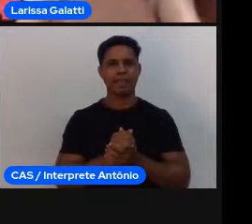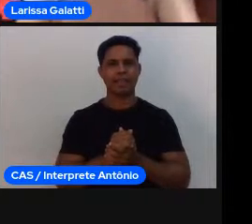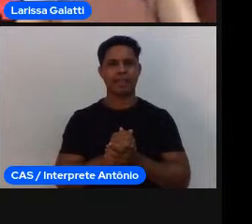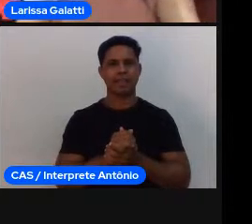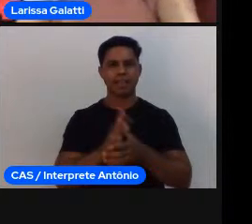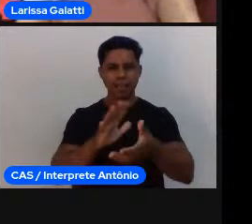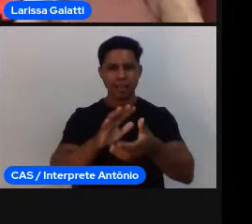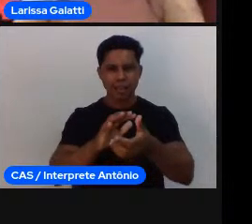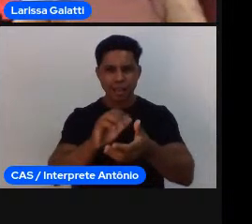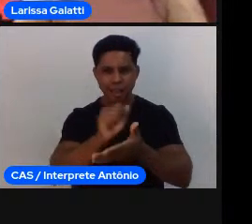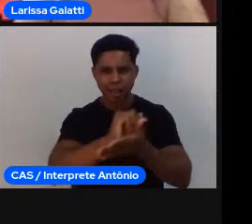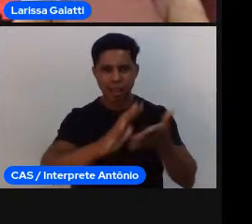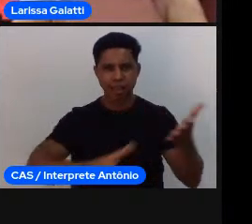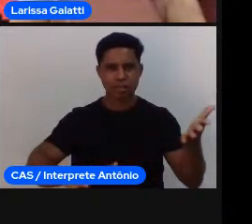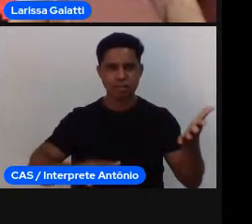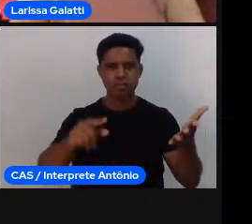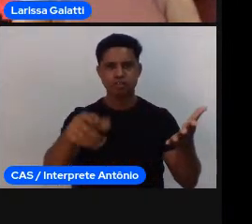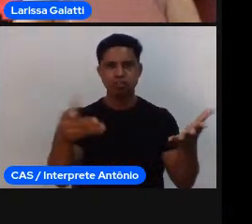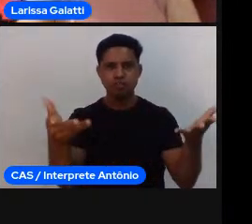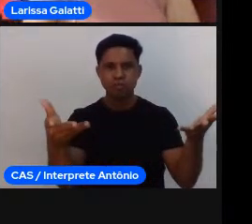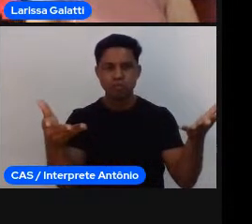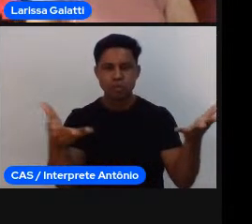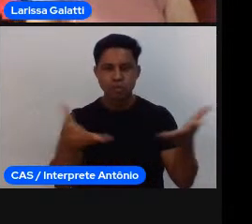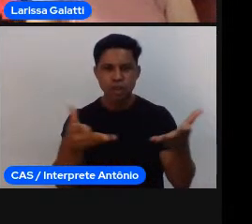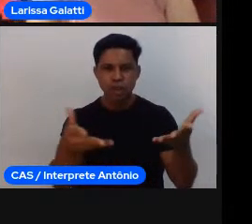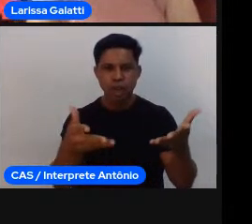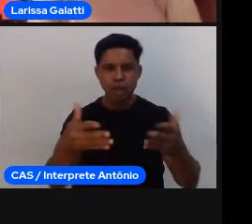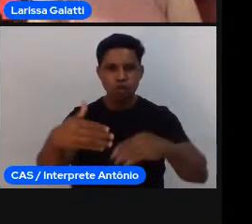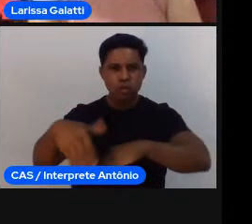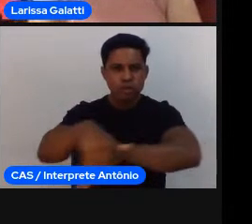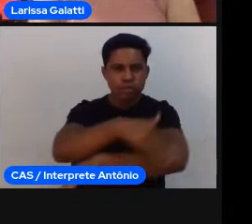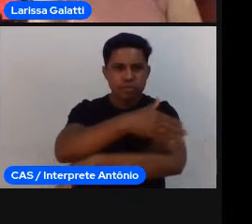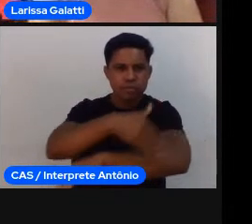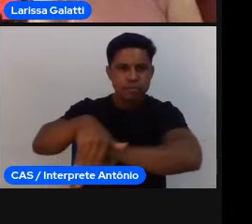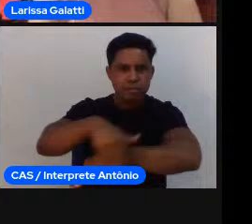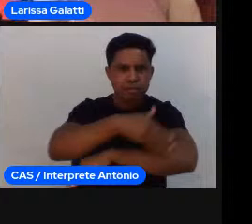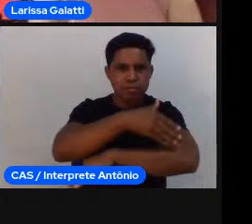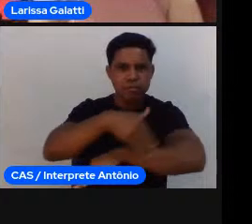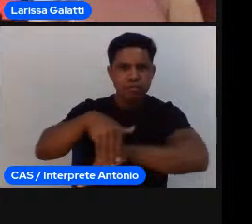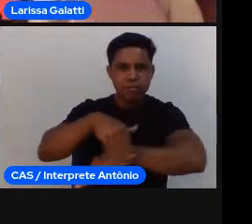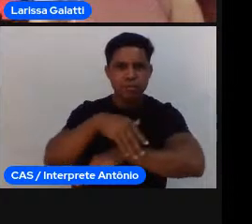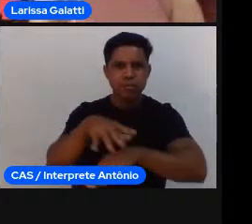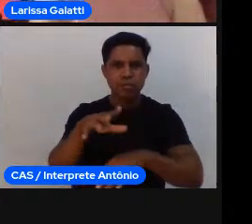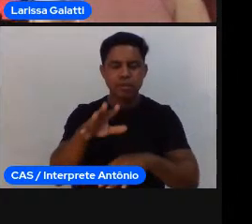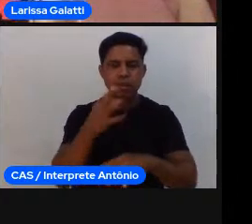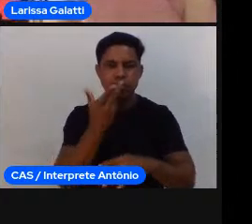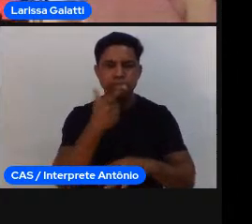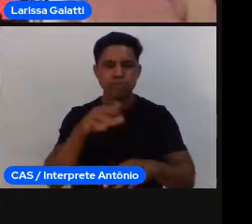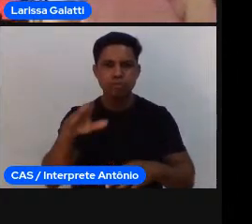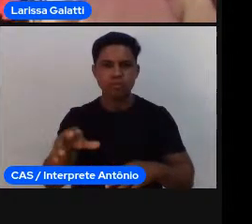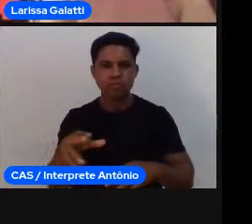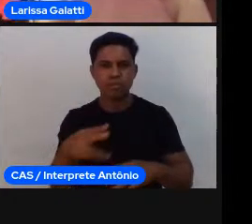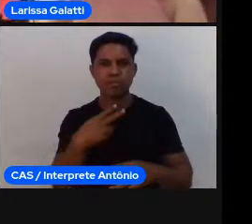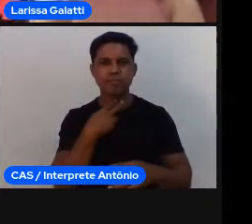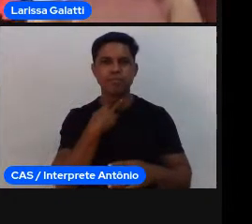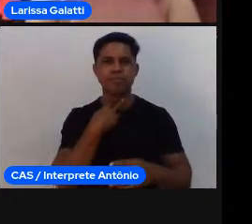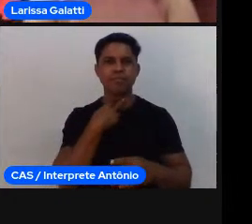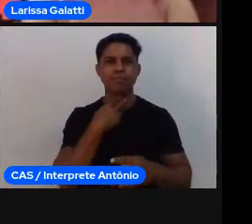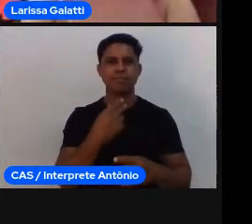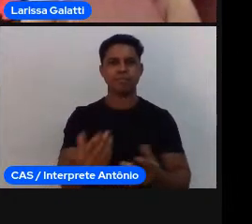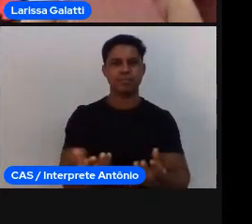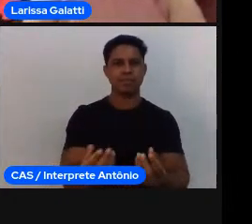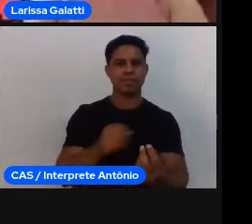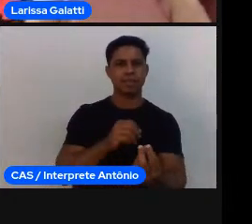a bolinha azul tem que atravessar a rua o triângulo não pode deixar né e aí eu tô trabalhando saída rápida parada